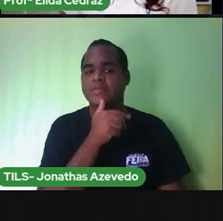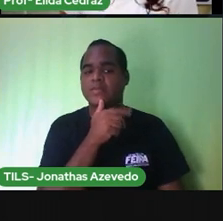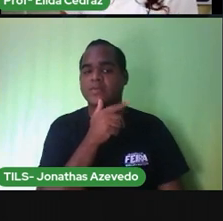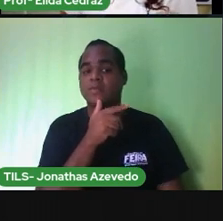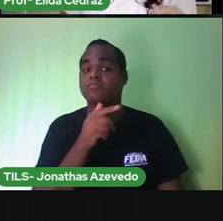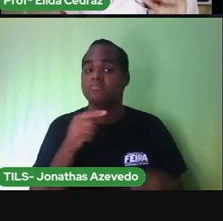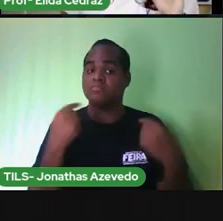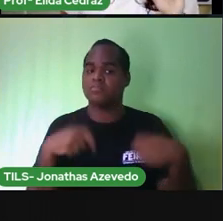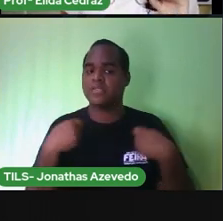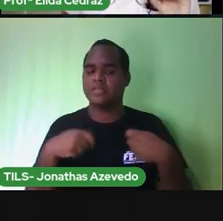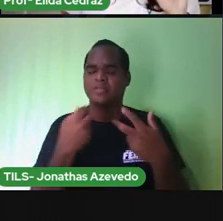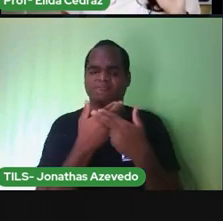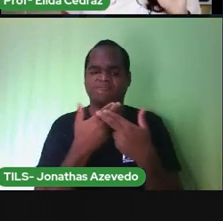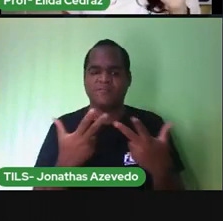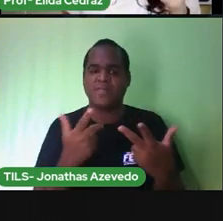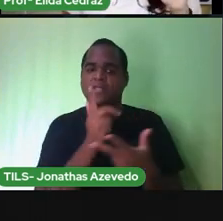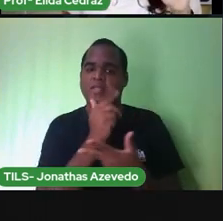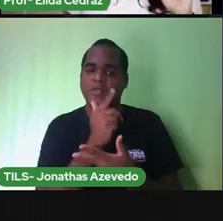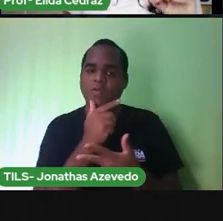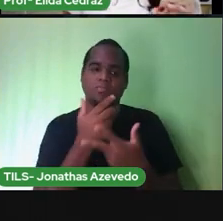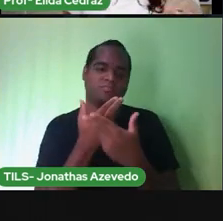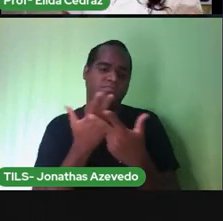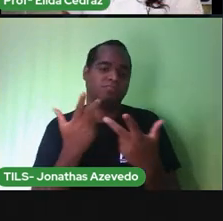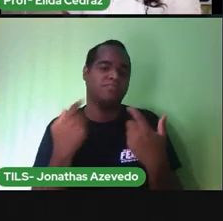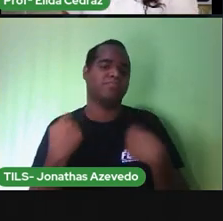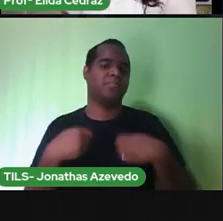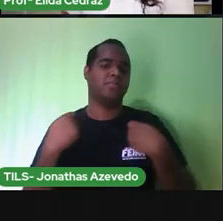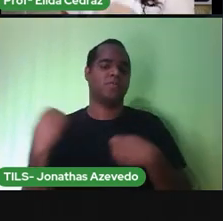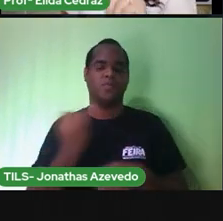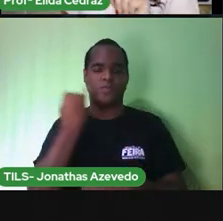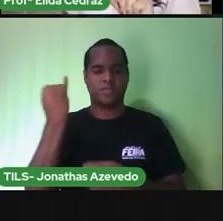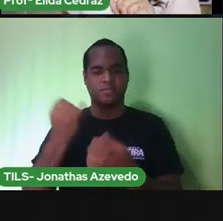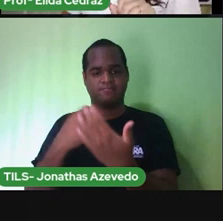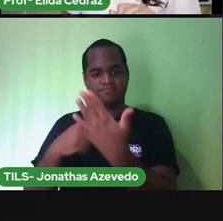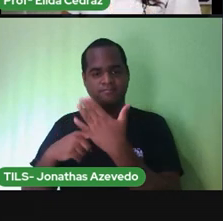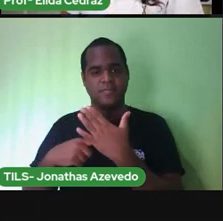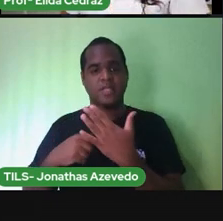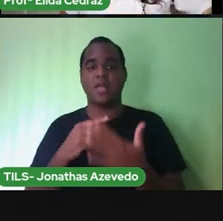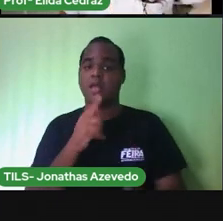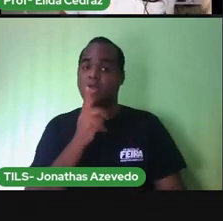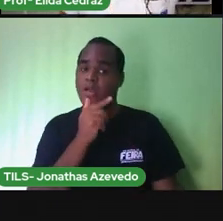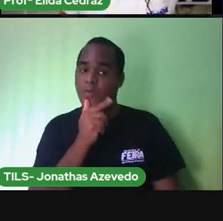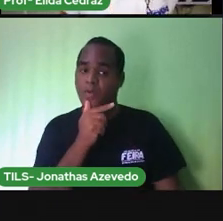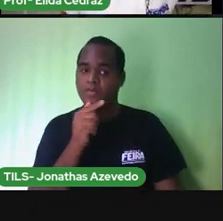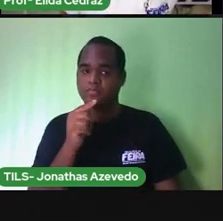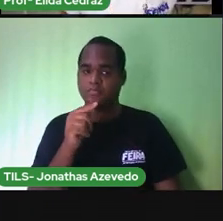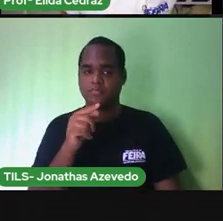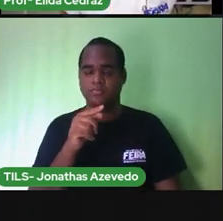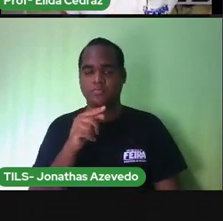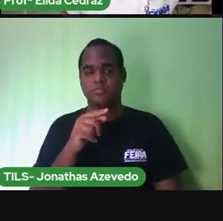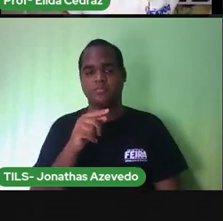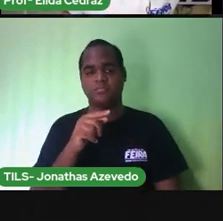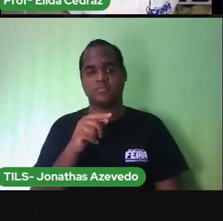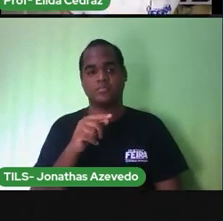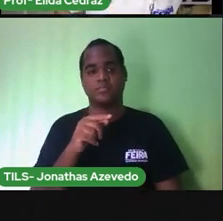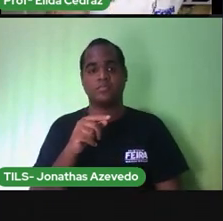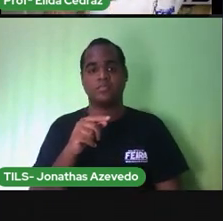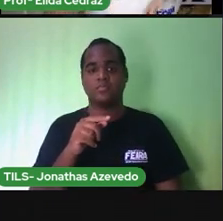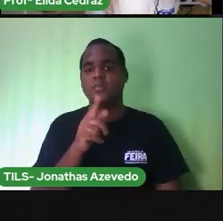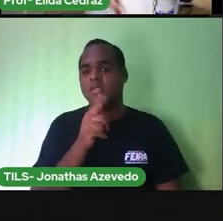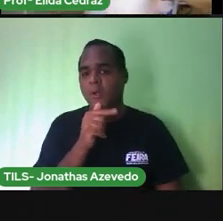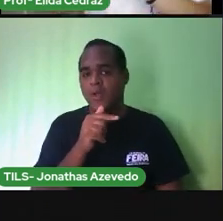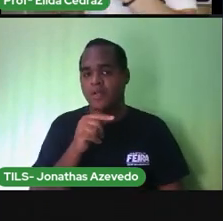higiene coletiva também se fala da nossa água aqui é uma estação de tratamento que a água é bruta é pega na